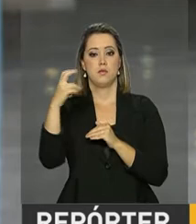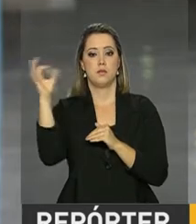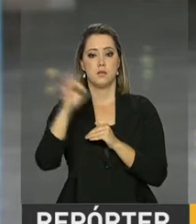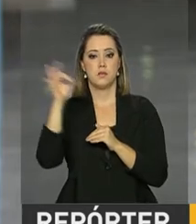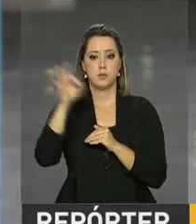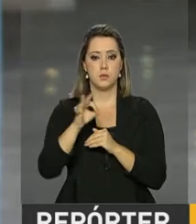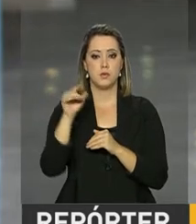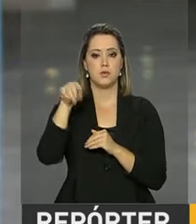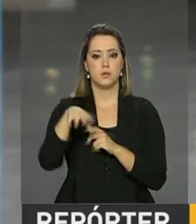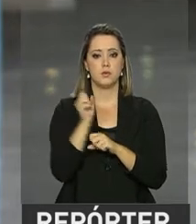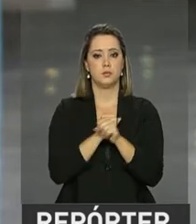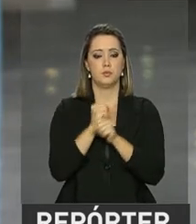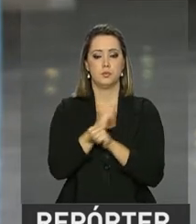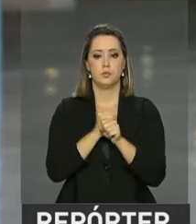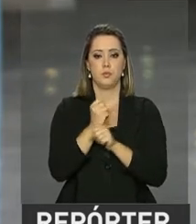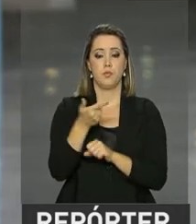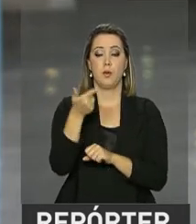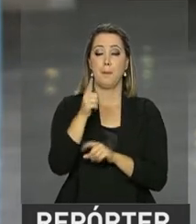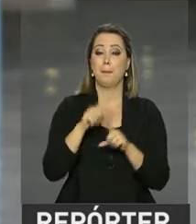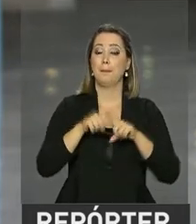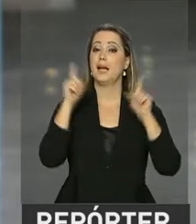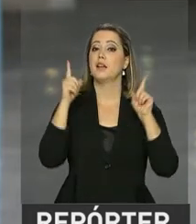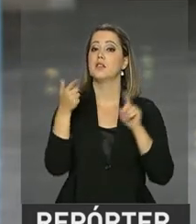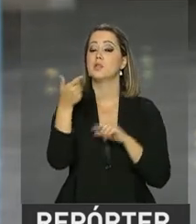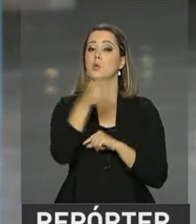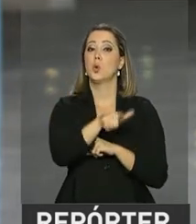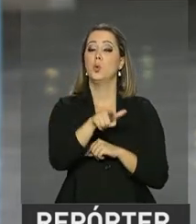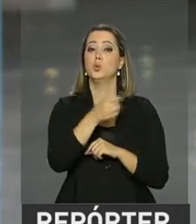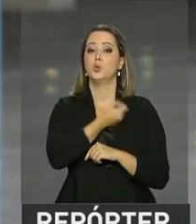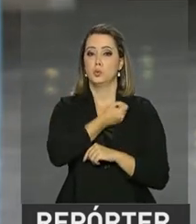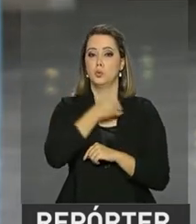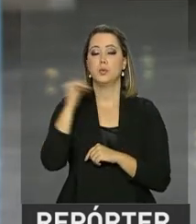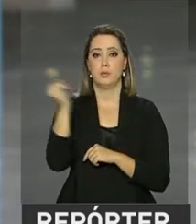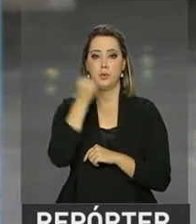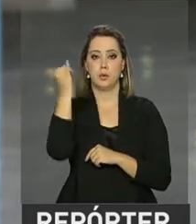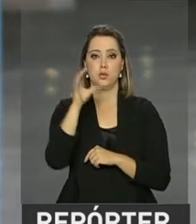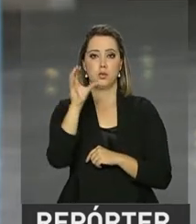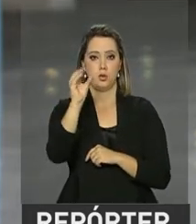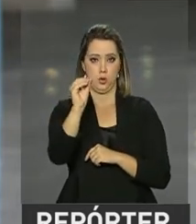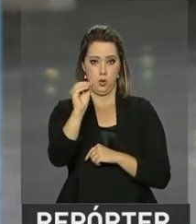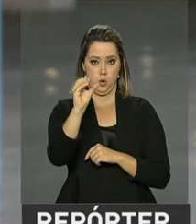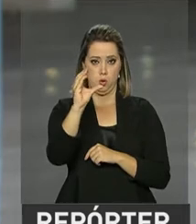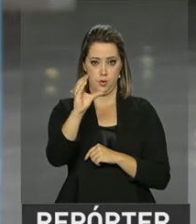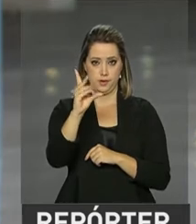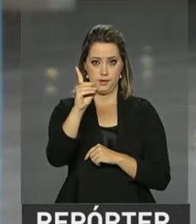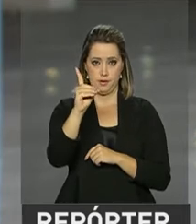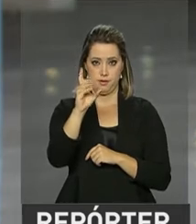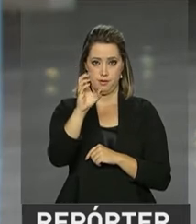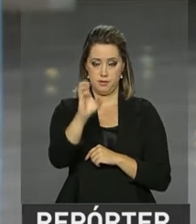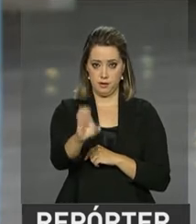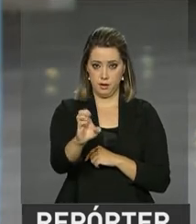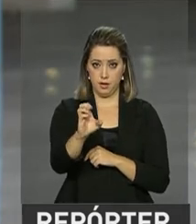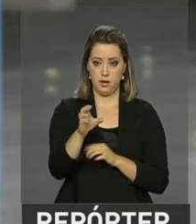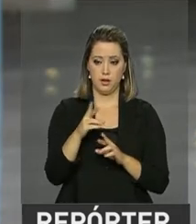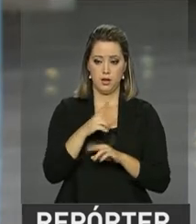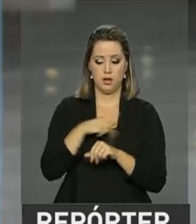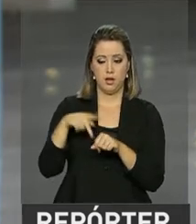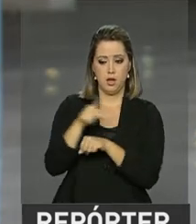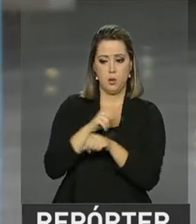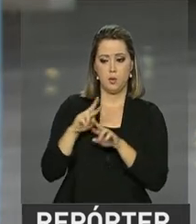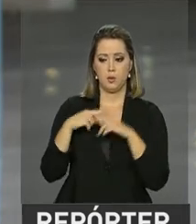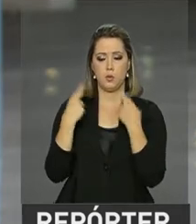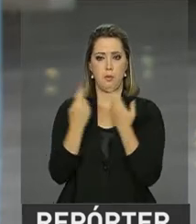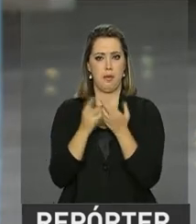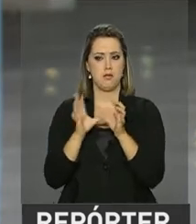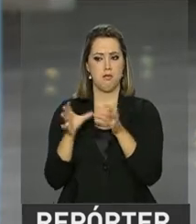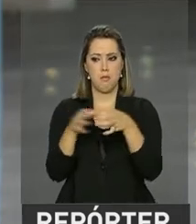dado interessante, Roberto, é que a OCDE, que é uma organização internacional que reúne alguns dos países mais desenvolvidos